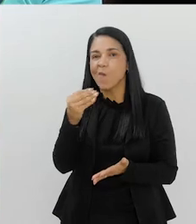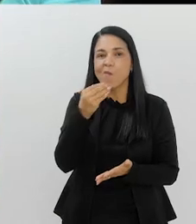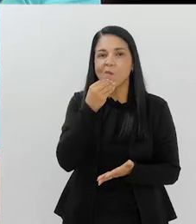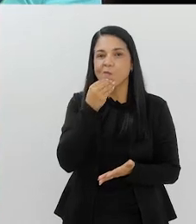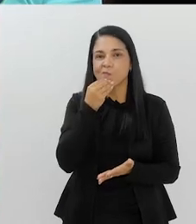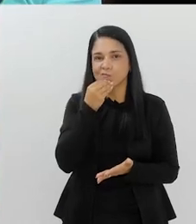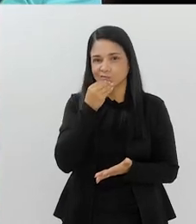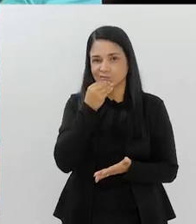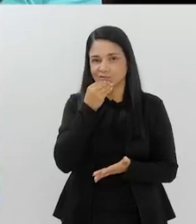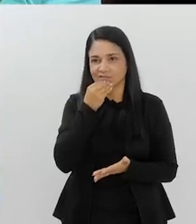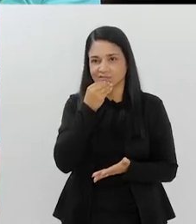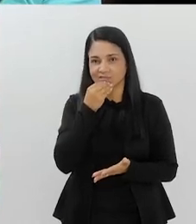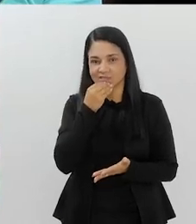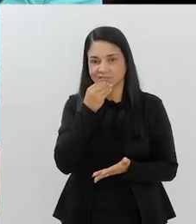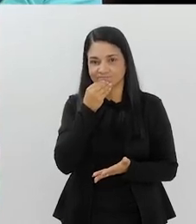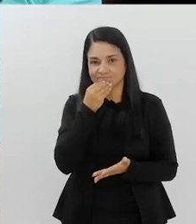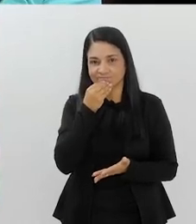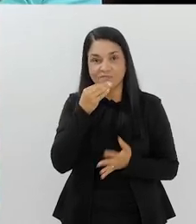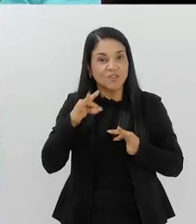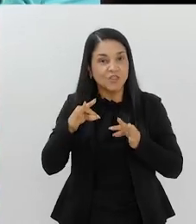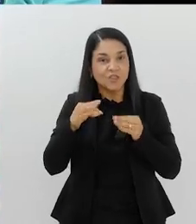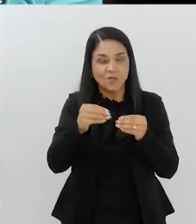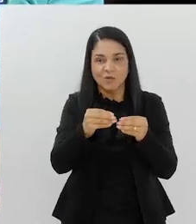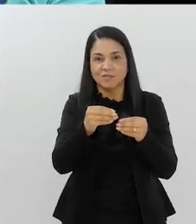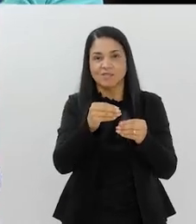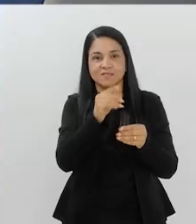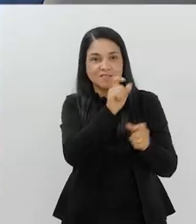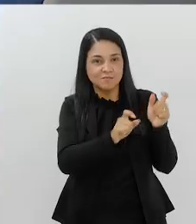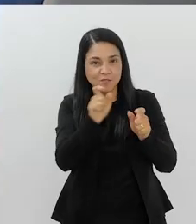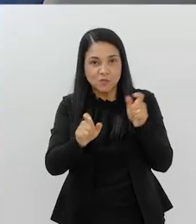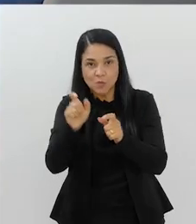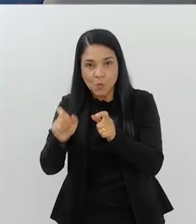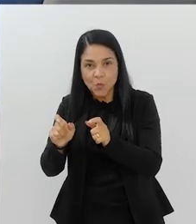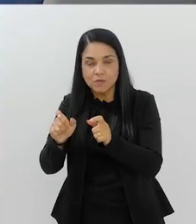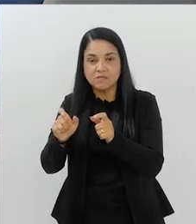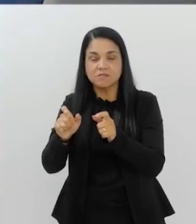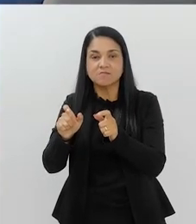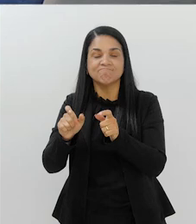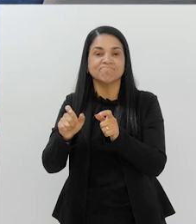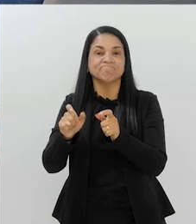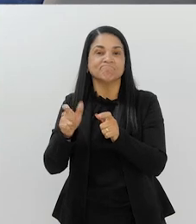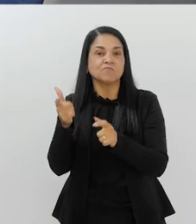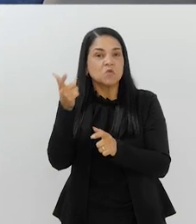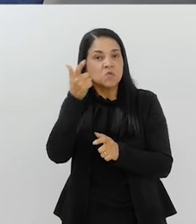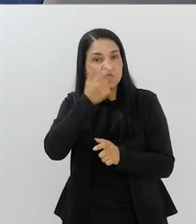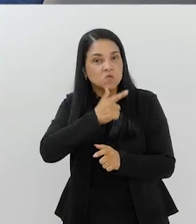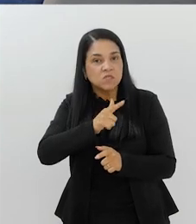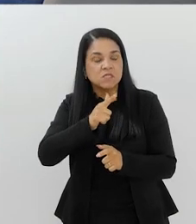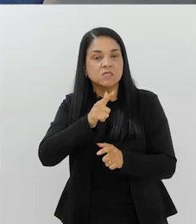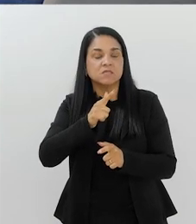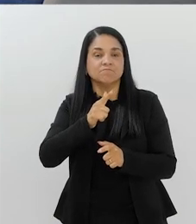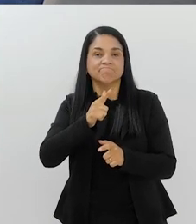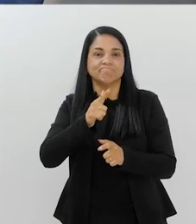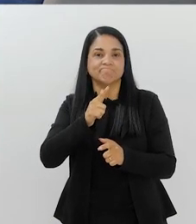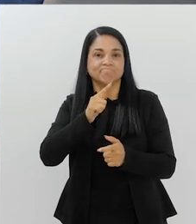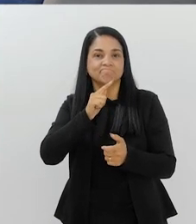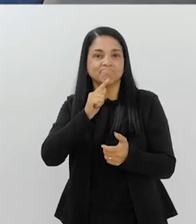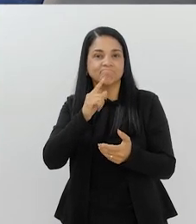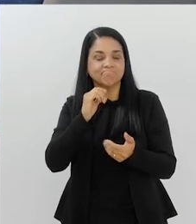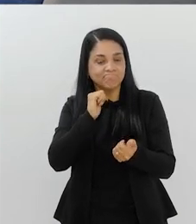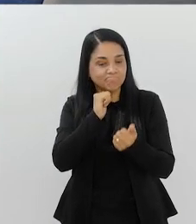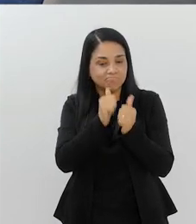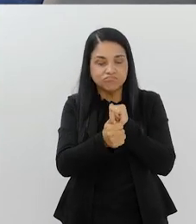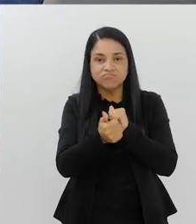oportuniza que todos possam buscar um lugar ao sol,